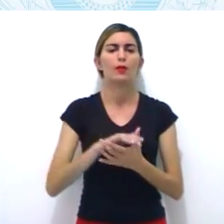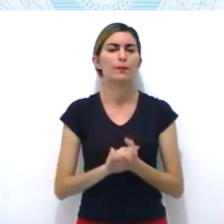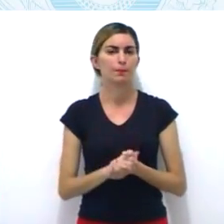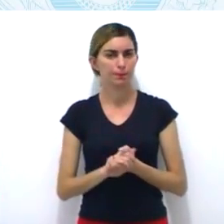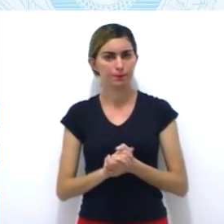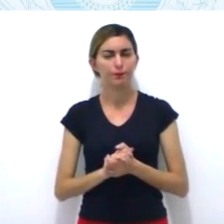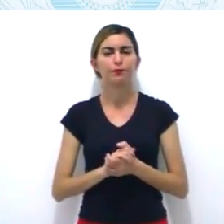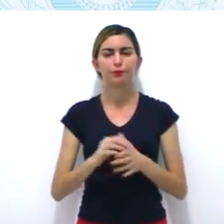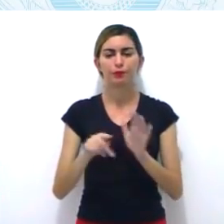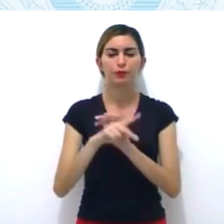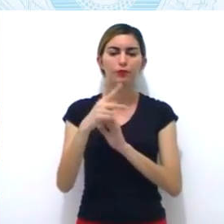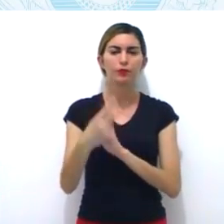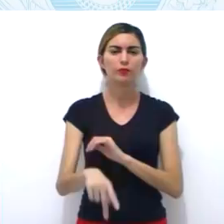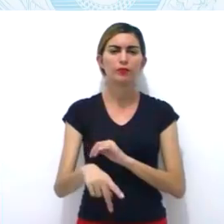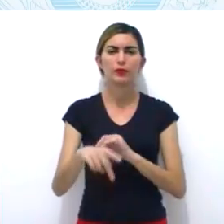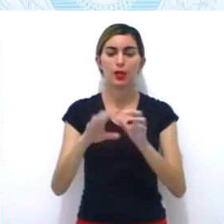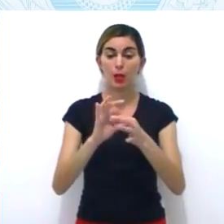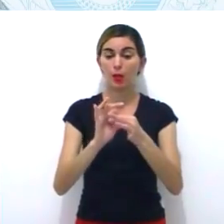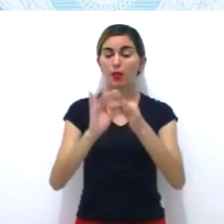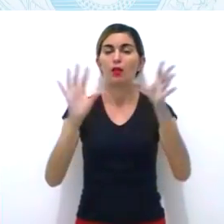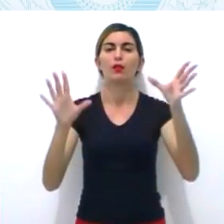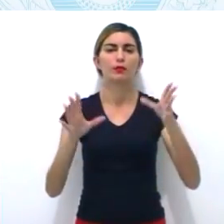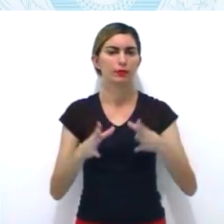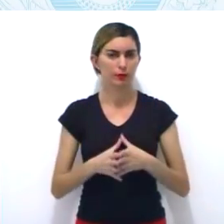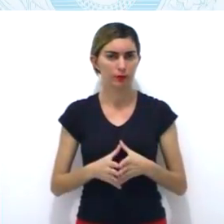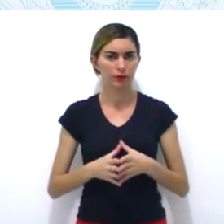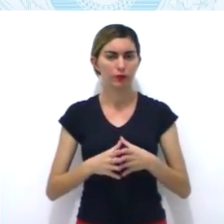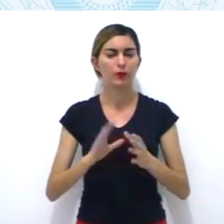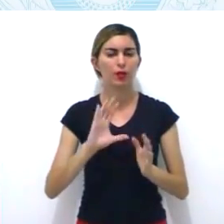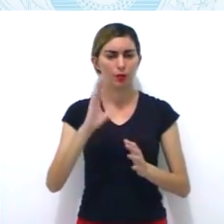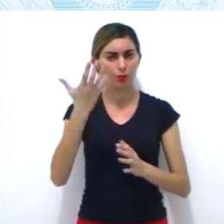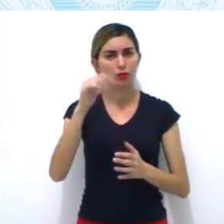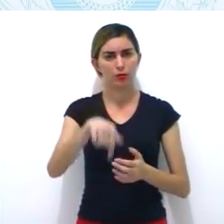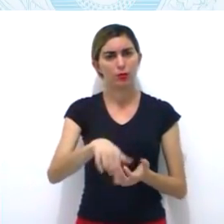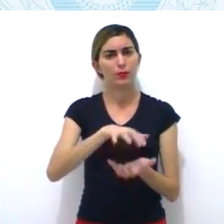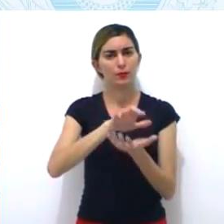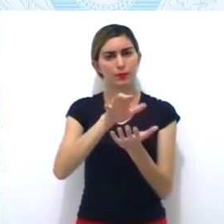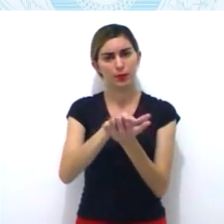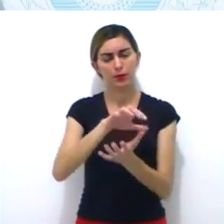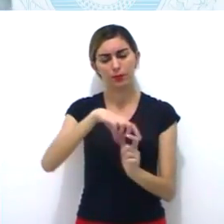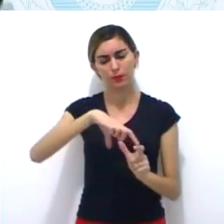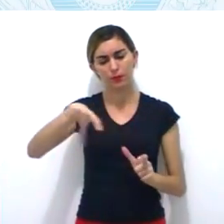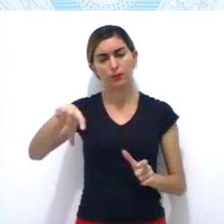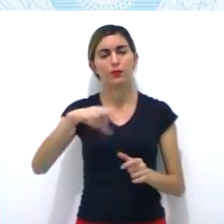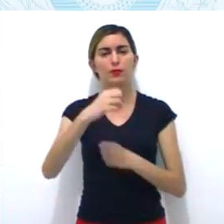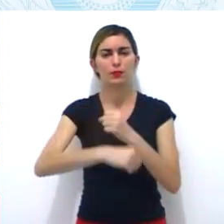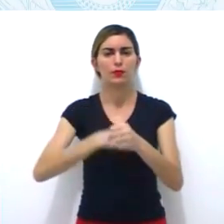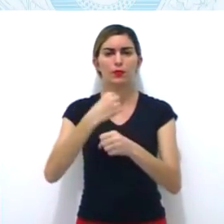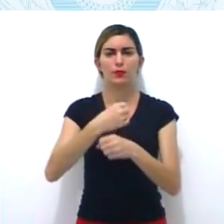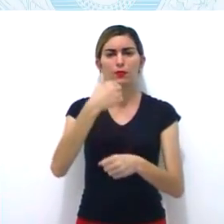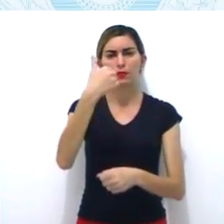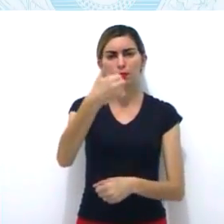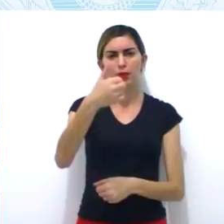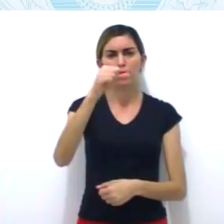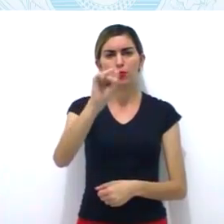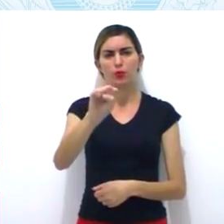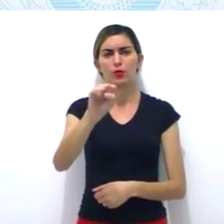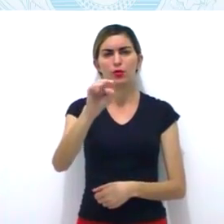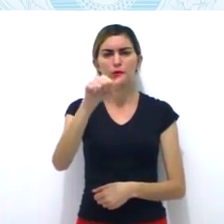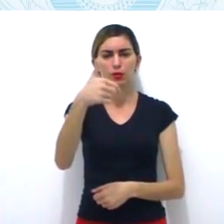1817, assim como nas outras, nos outros estados,